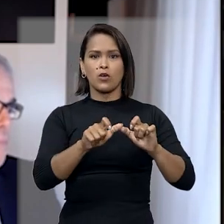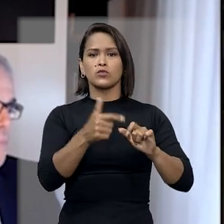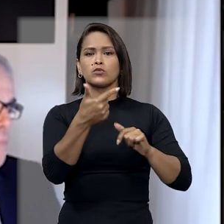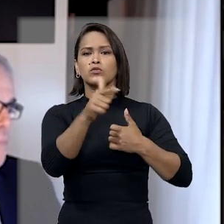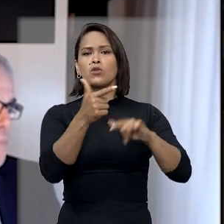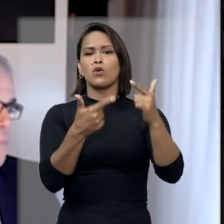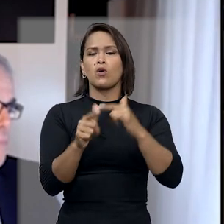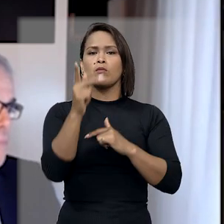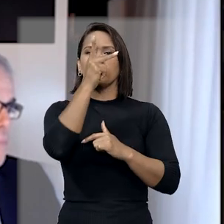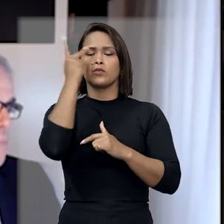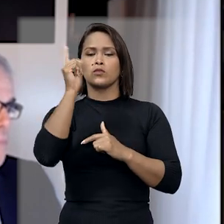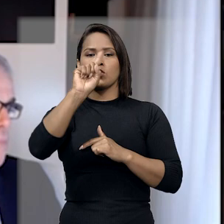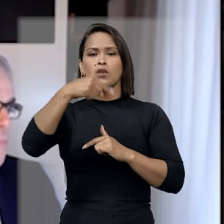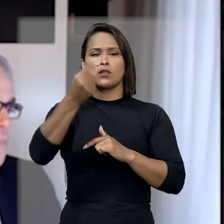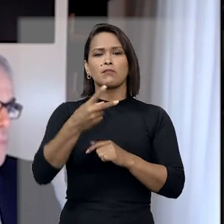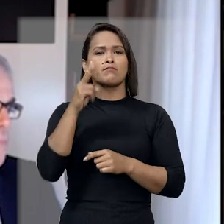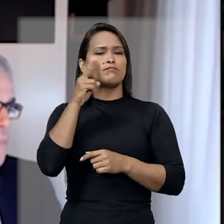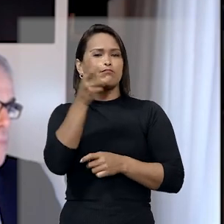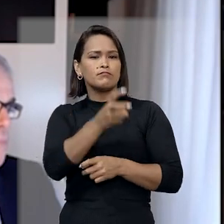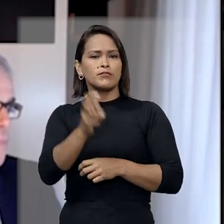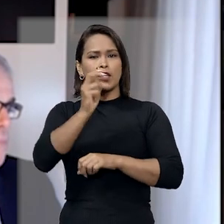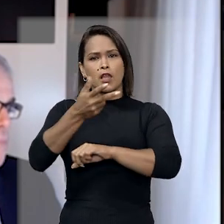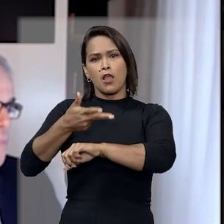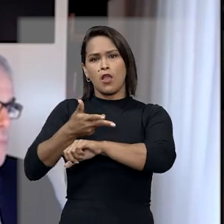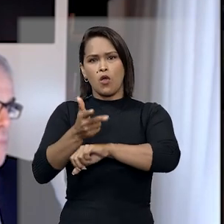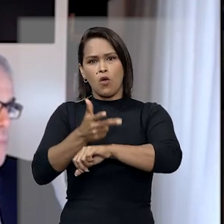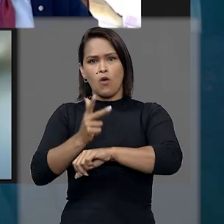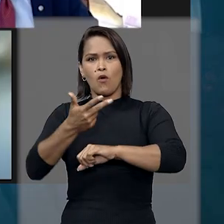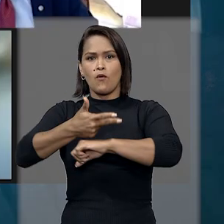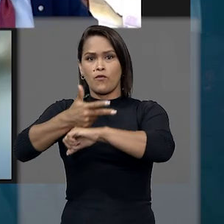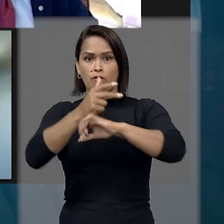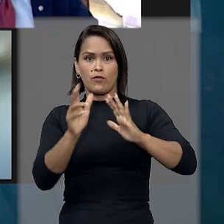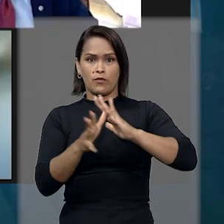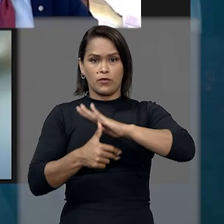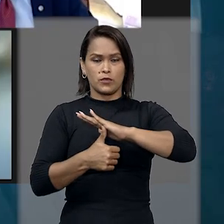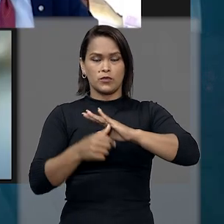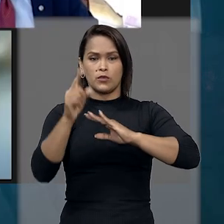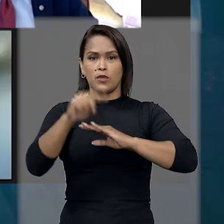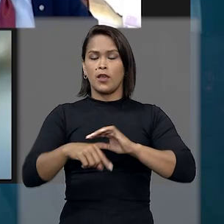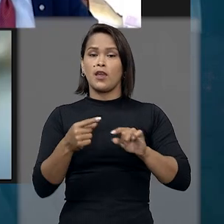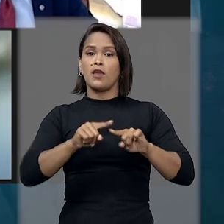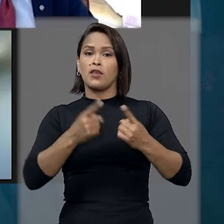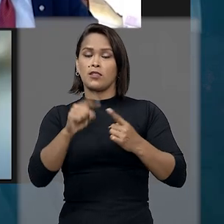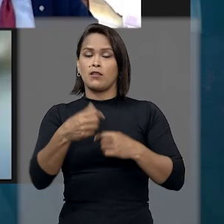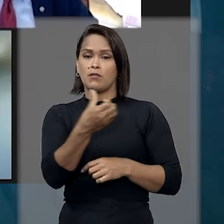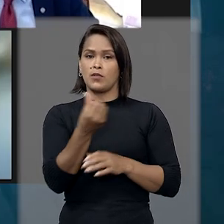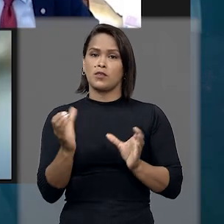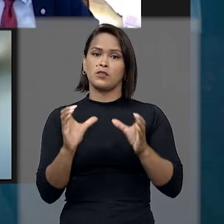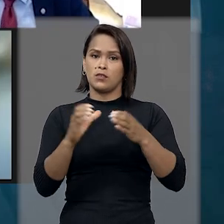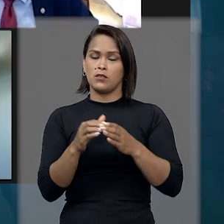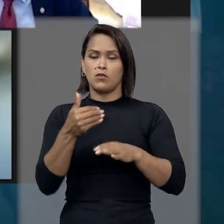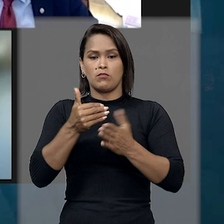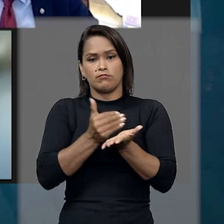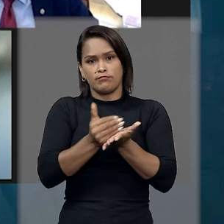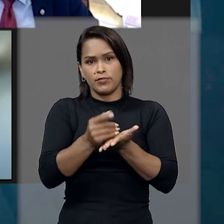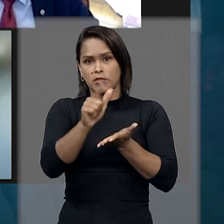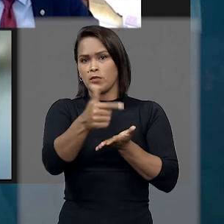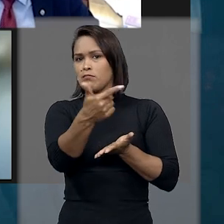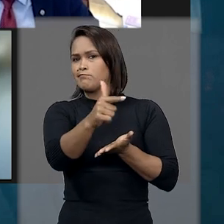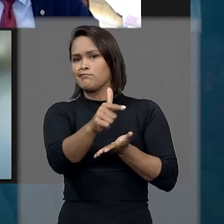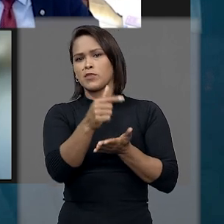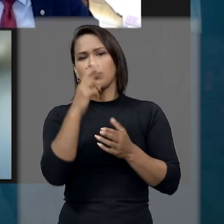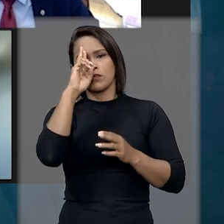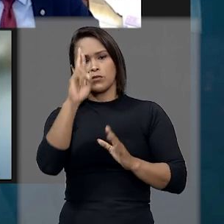pessoas depois de observar as imagens do segundo roubo. Dessa forma, para a sexta turma, o procedimento não